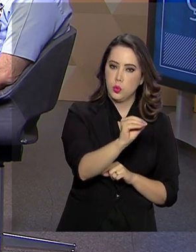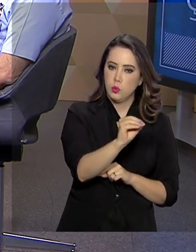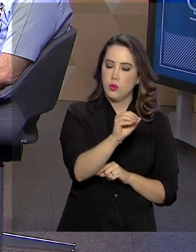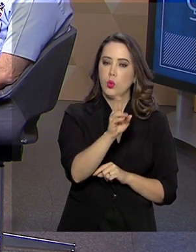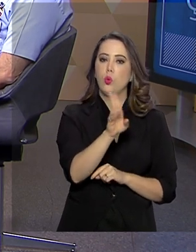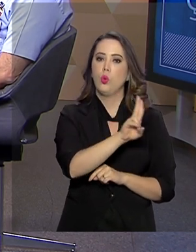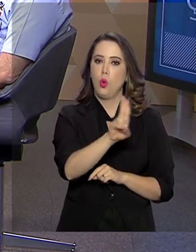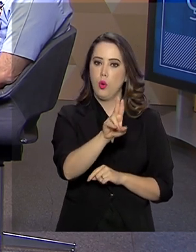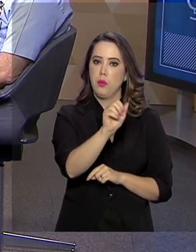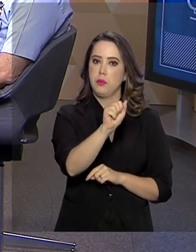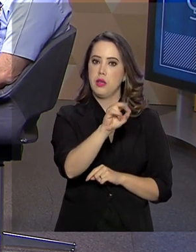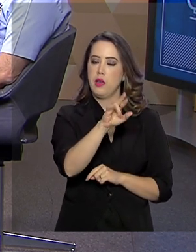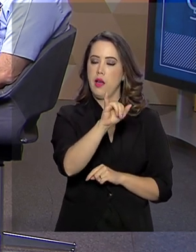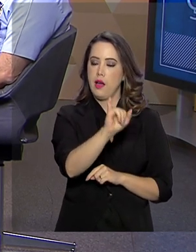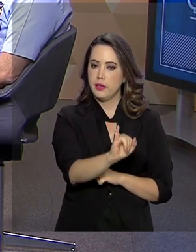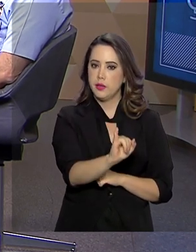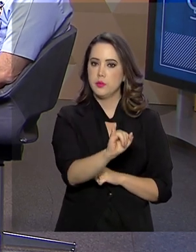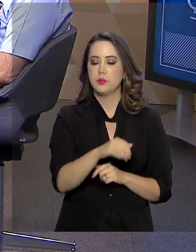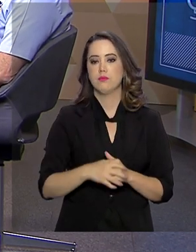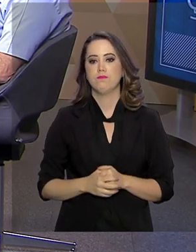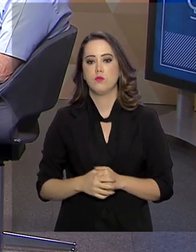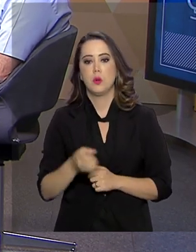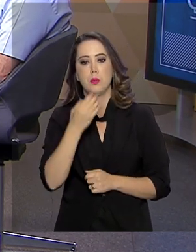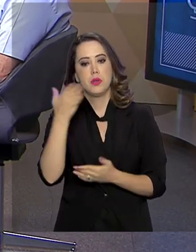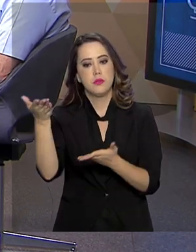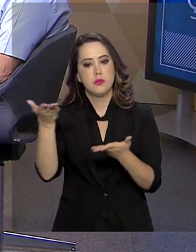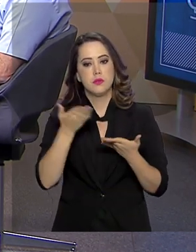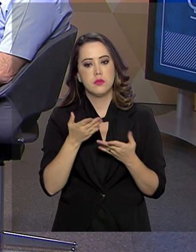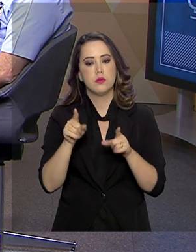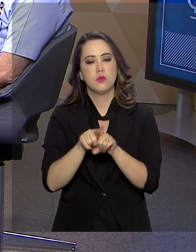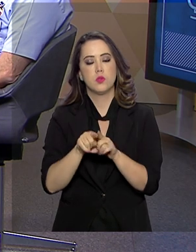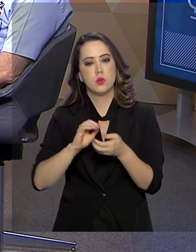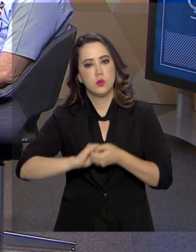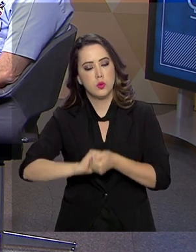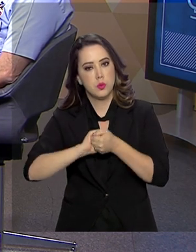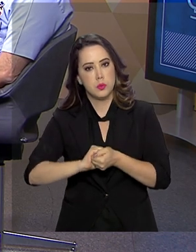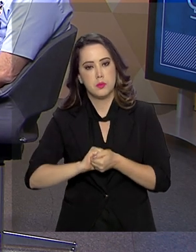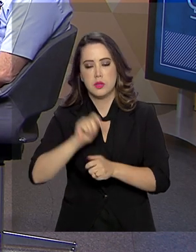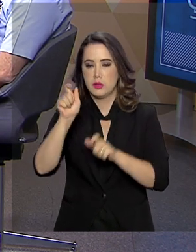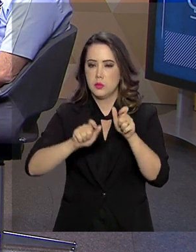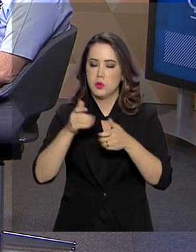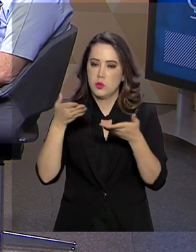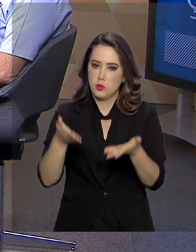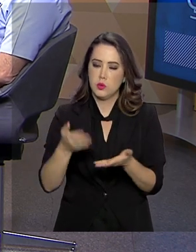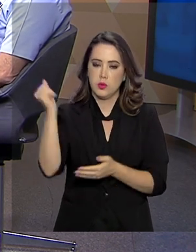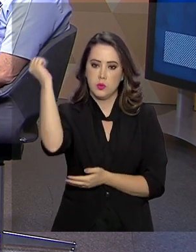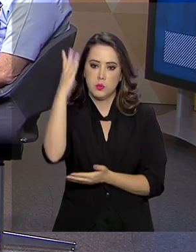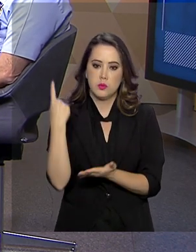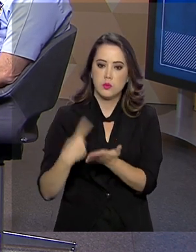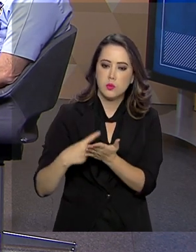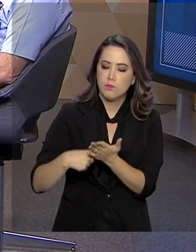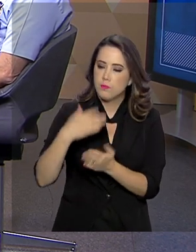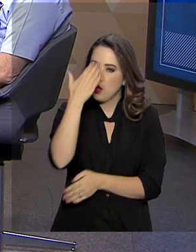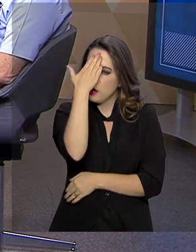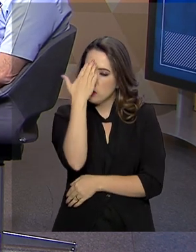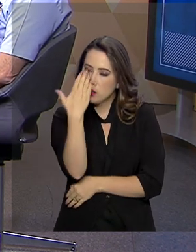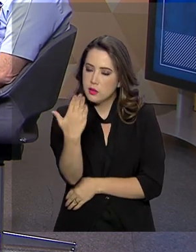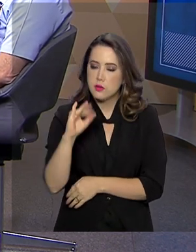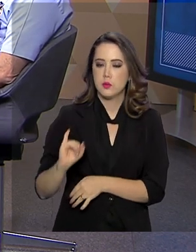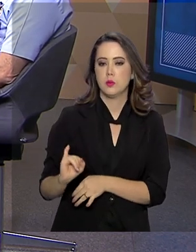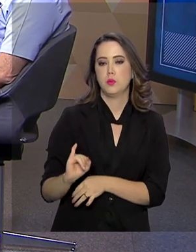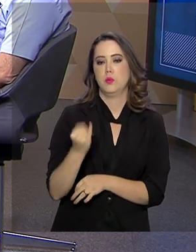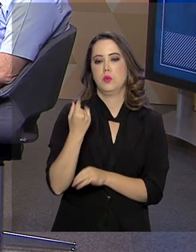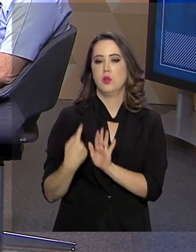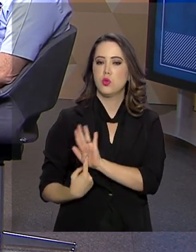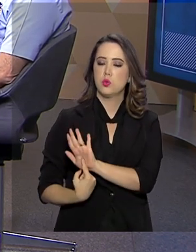ao Brasil em Pauta, Brigadeiro. Obrigado, Paulo. Cumprimento os telespectadores do Programa Brasil em Pauta e agradeço a oportunidade de poder mostrar o